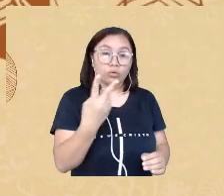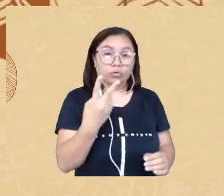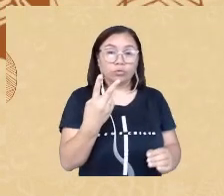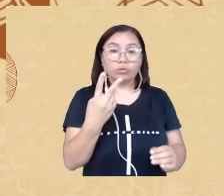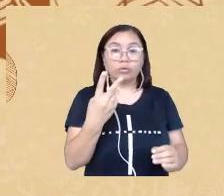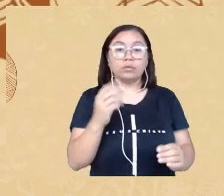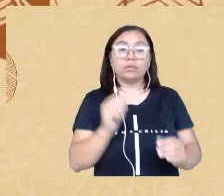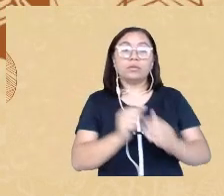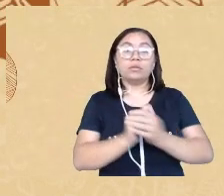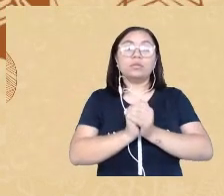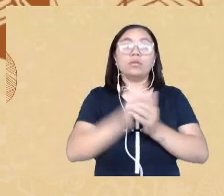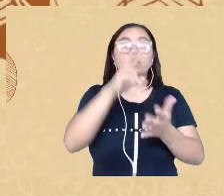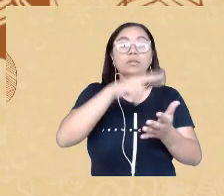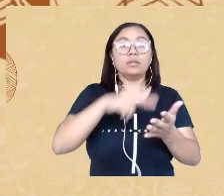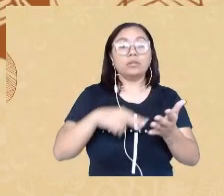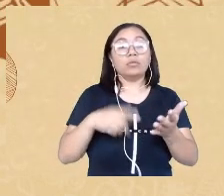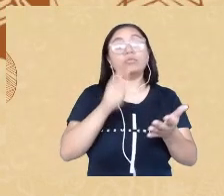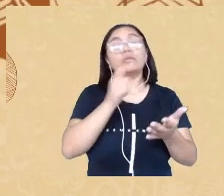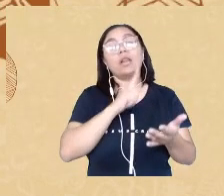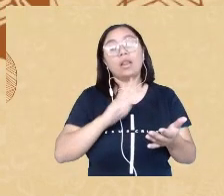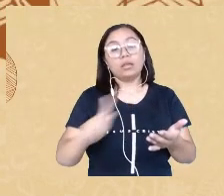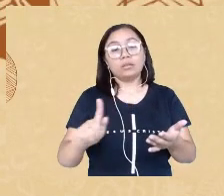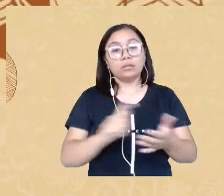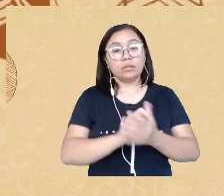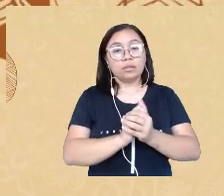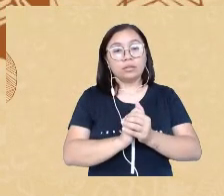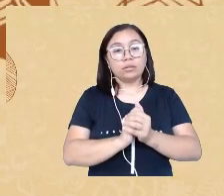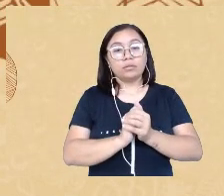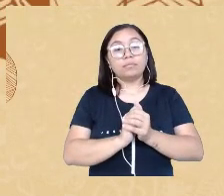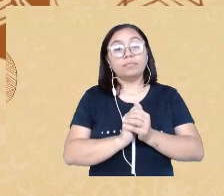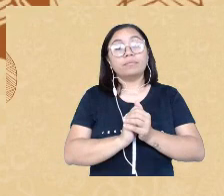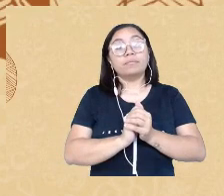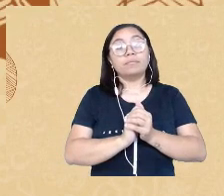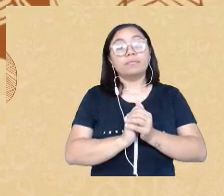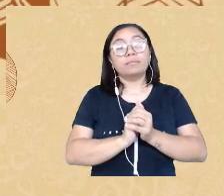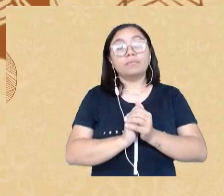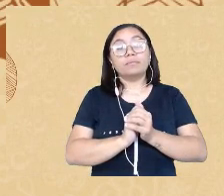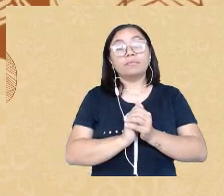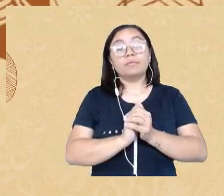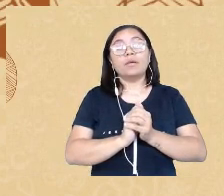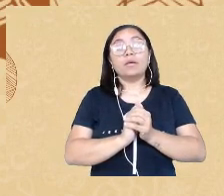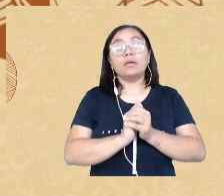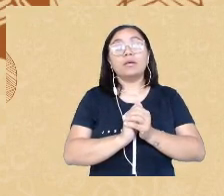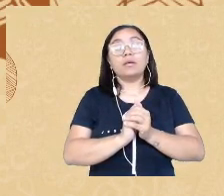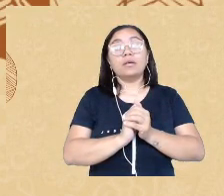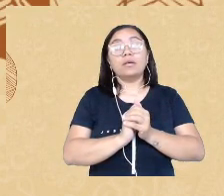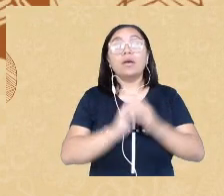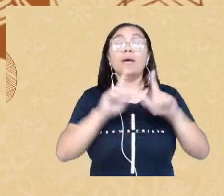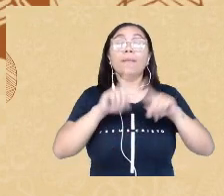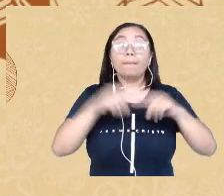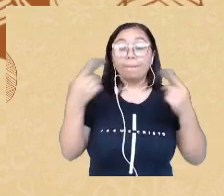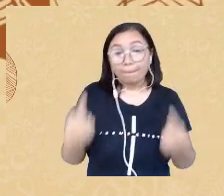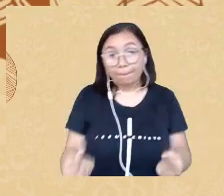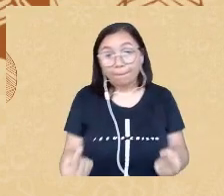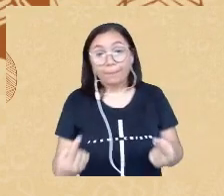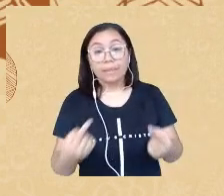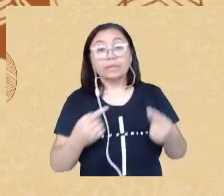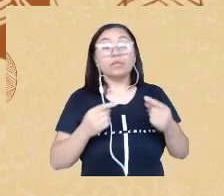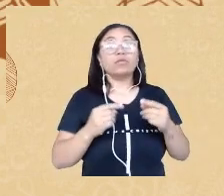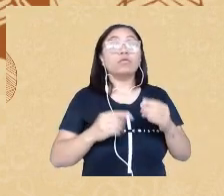Esse software possui um leque muito abrangente de análises textuais. mas as que foram consideradas nessa